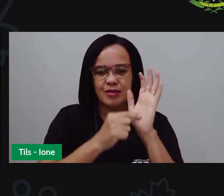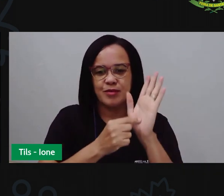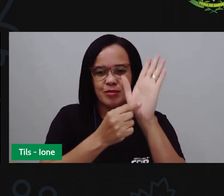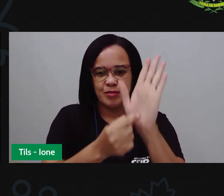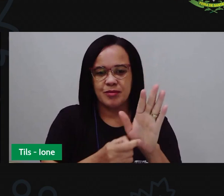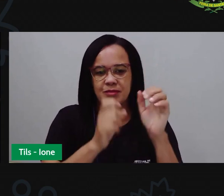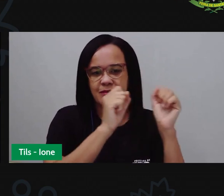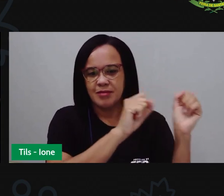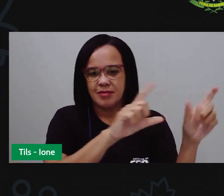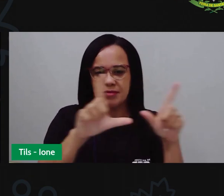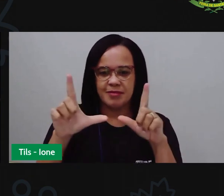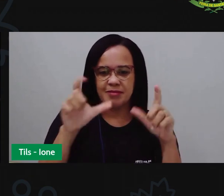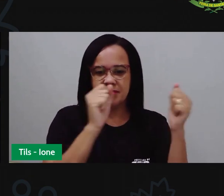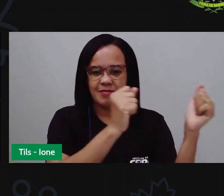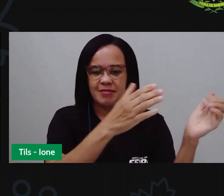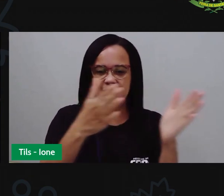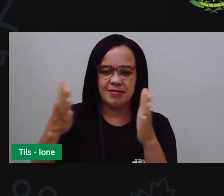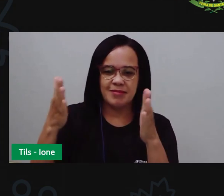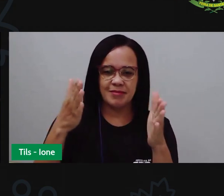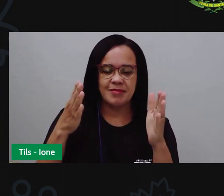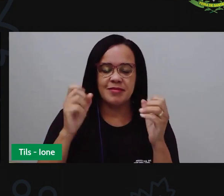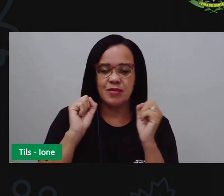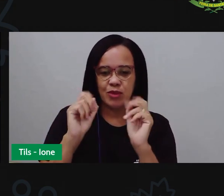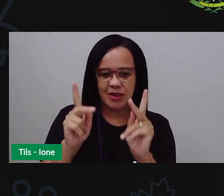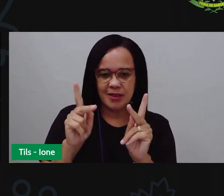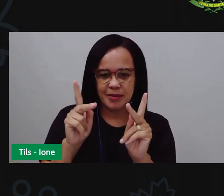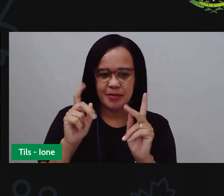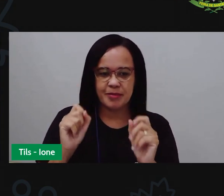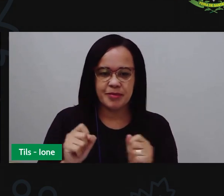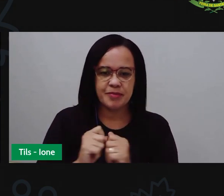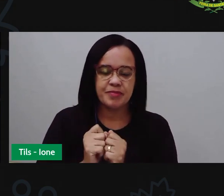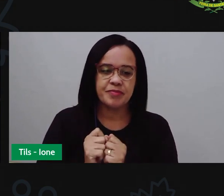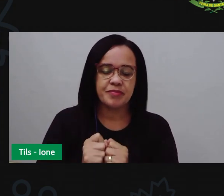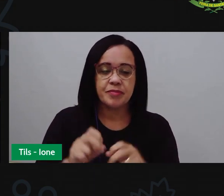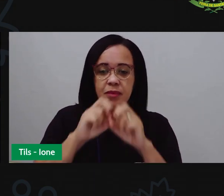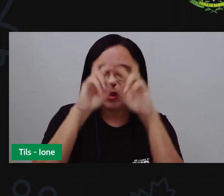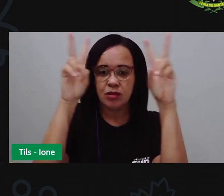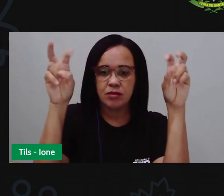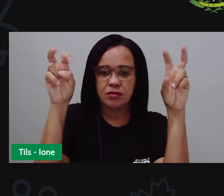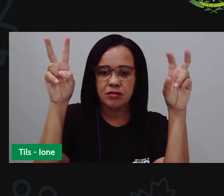dessa aula, tá? Com o tema.